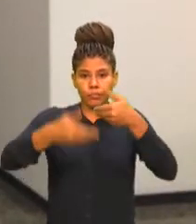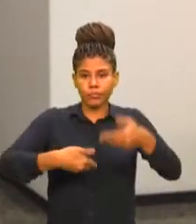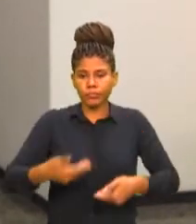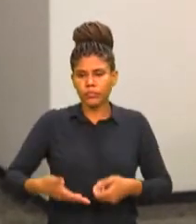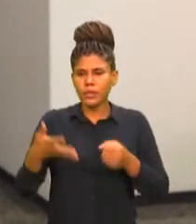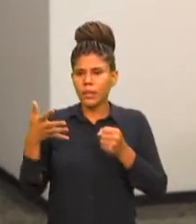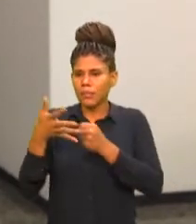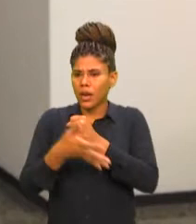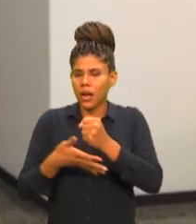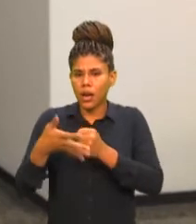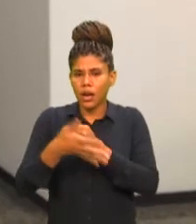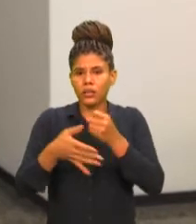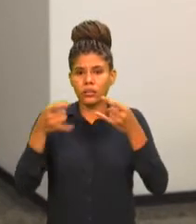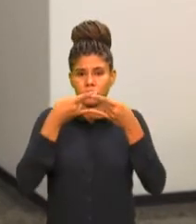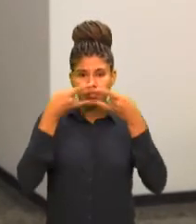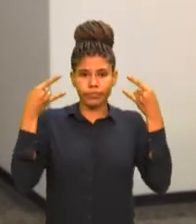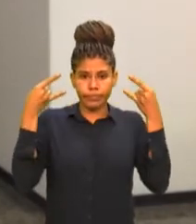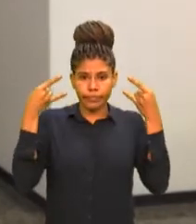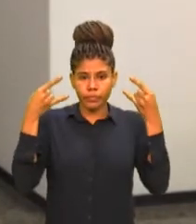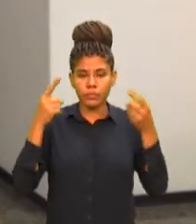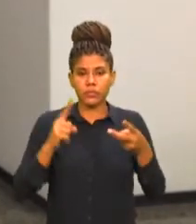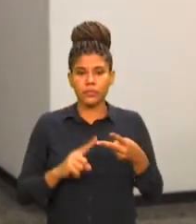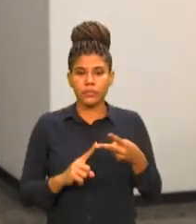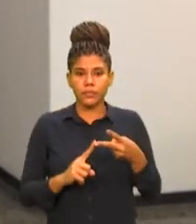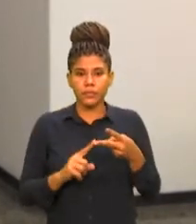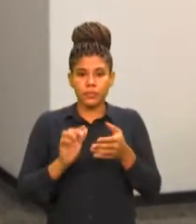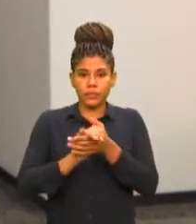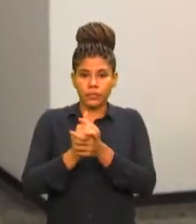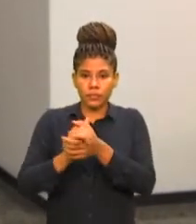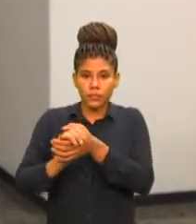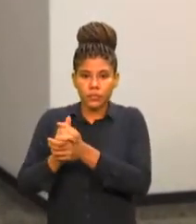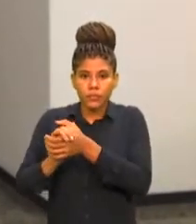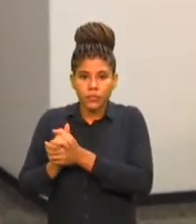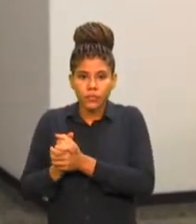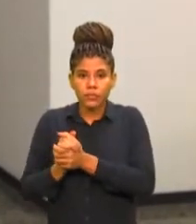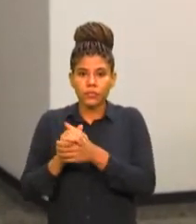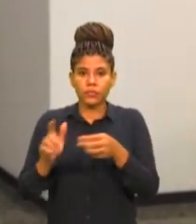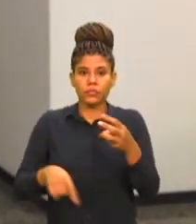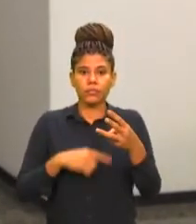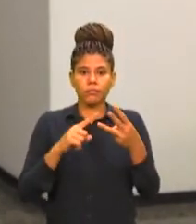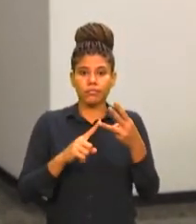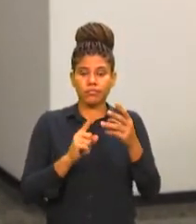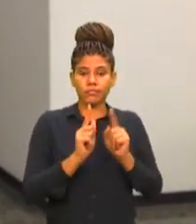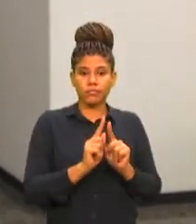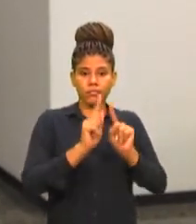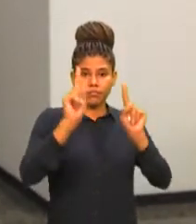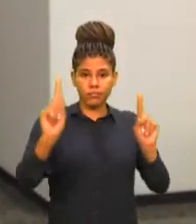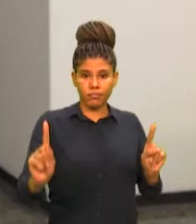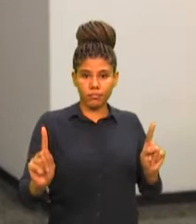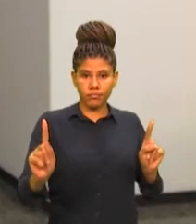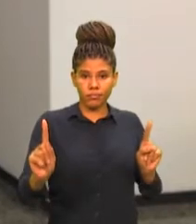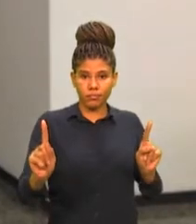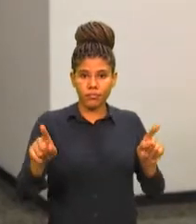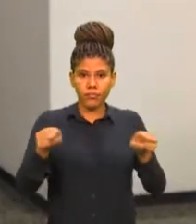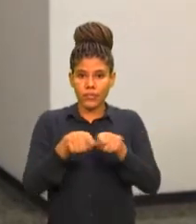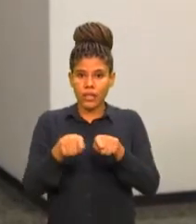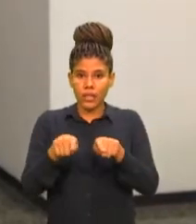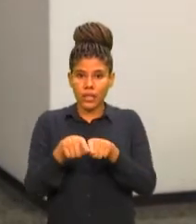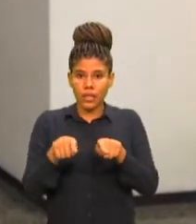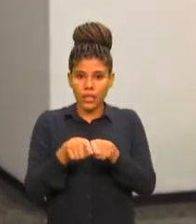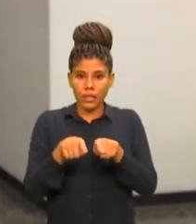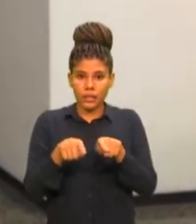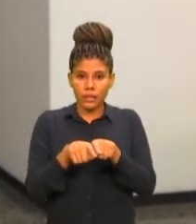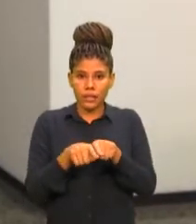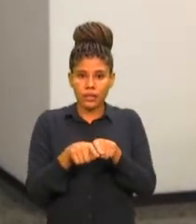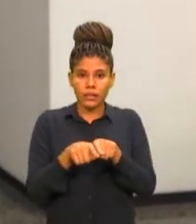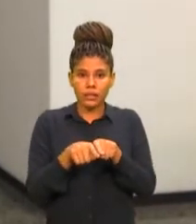de uso de máscara, de higienização das mãos, de distanciamento social e de etiqueta respiratória,